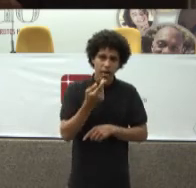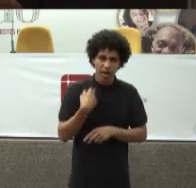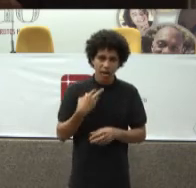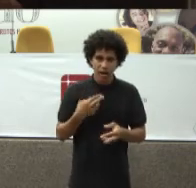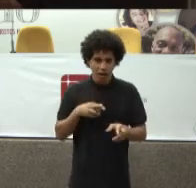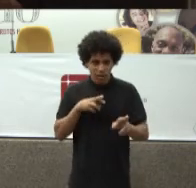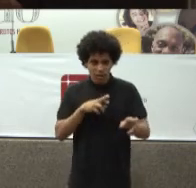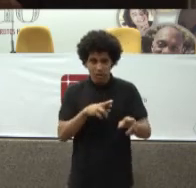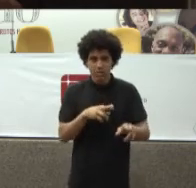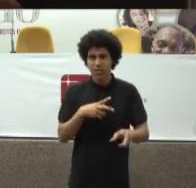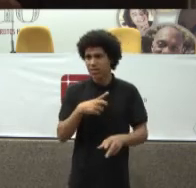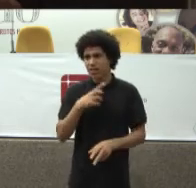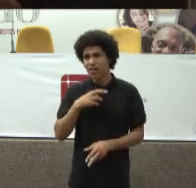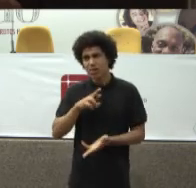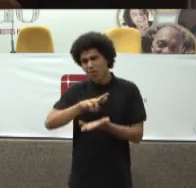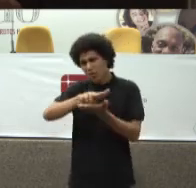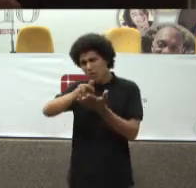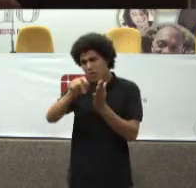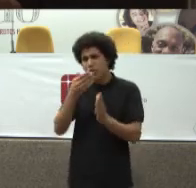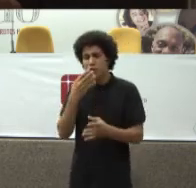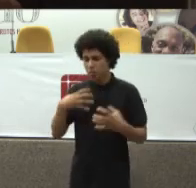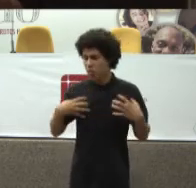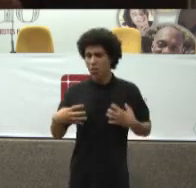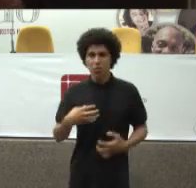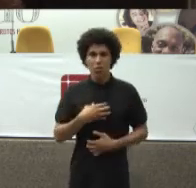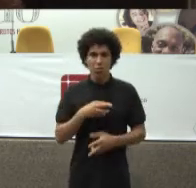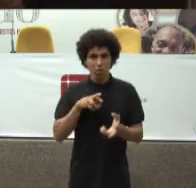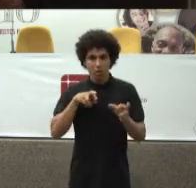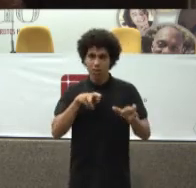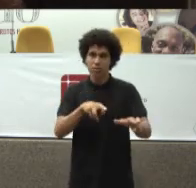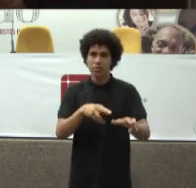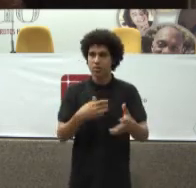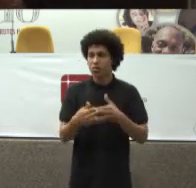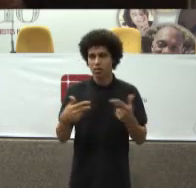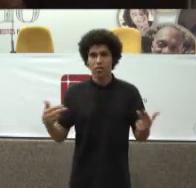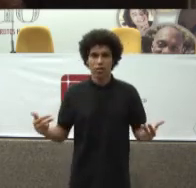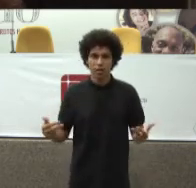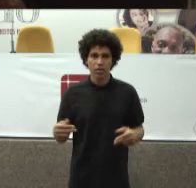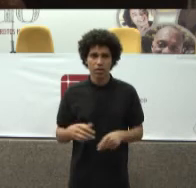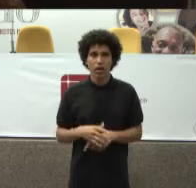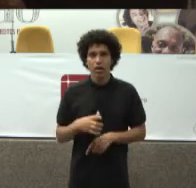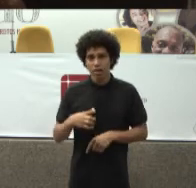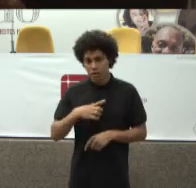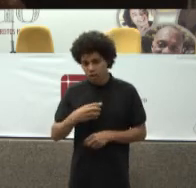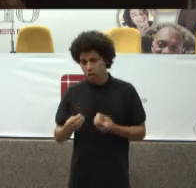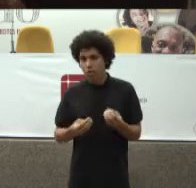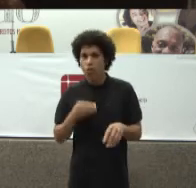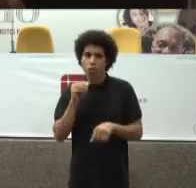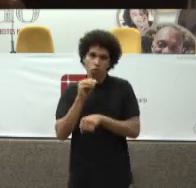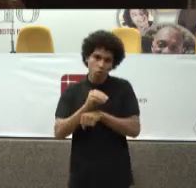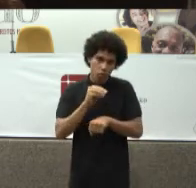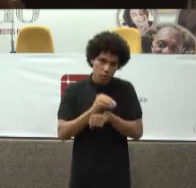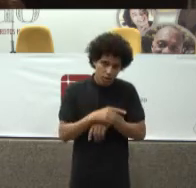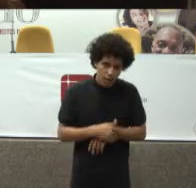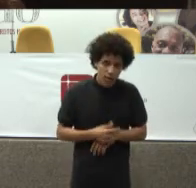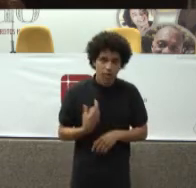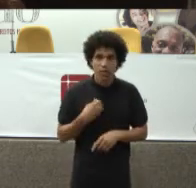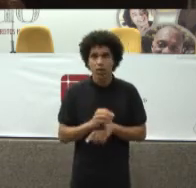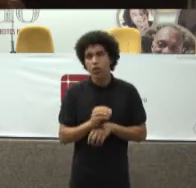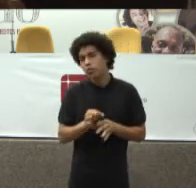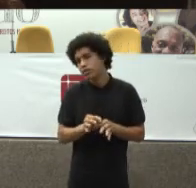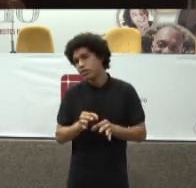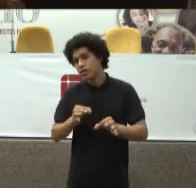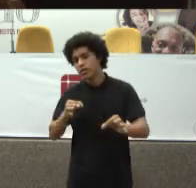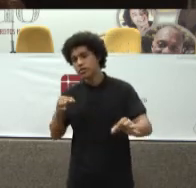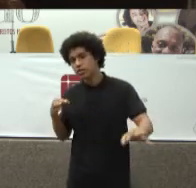Tem uma Variabilidade De apresentação De extensão E de tratamento Aquilo que